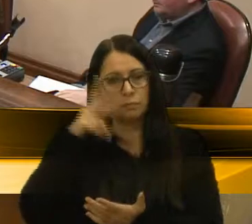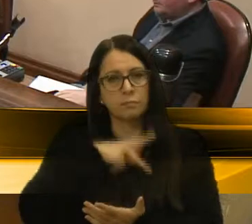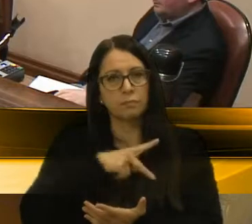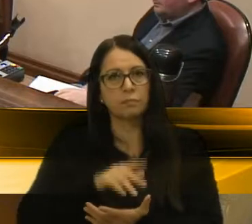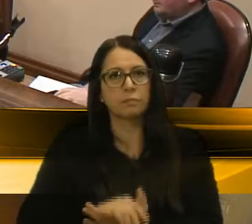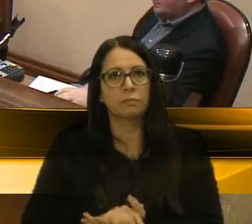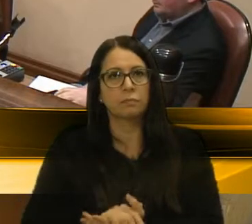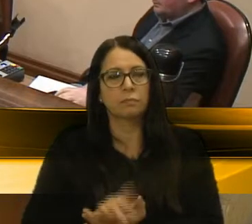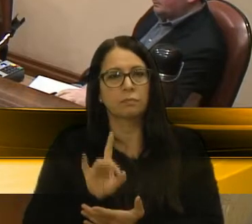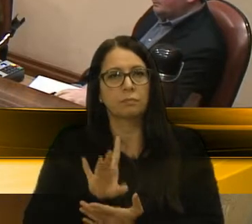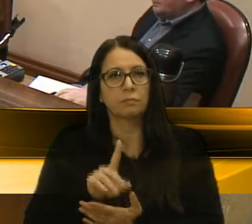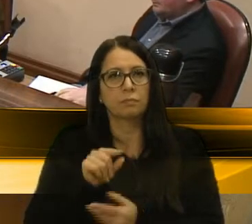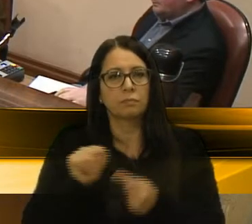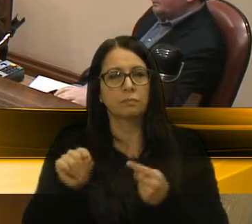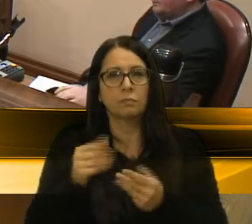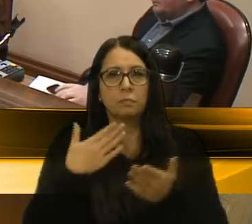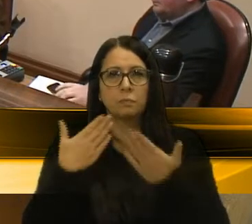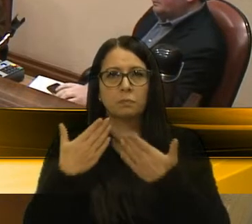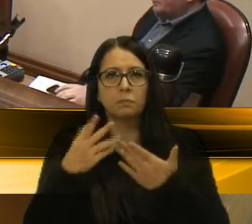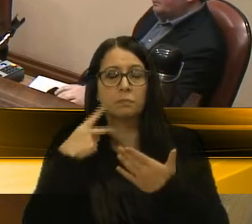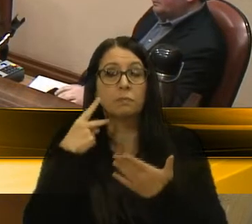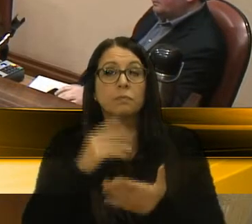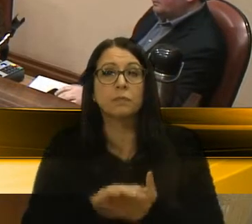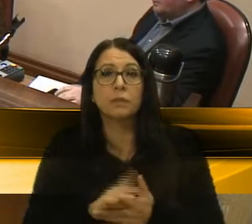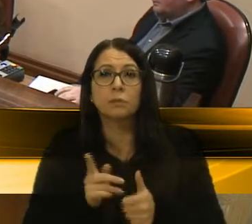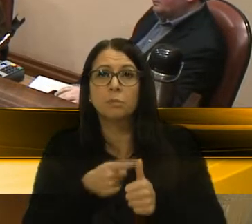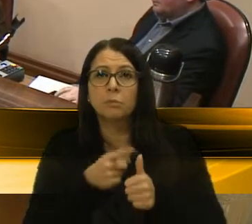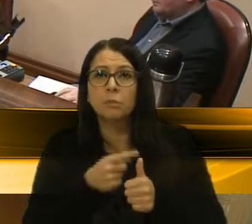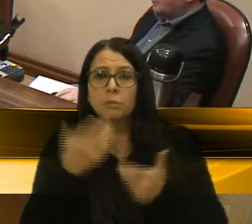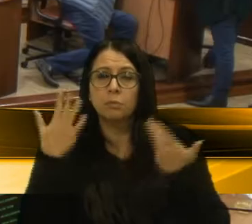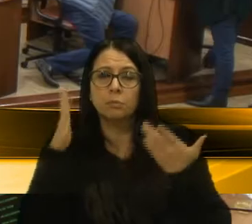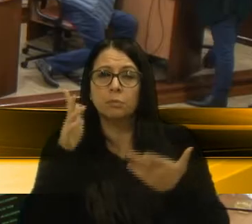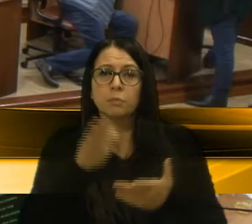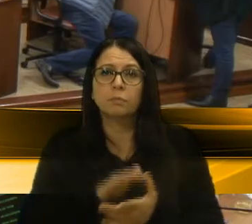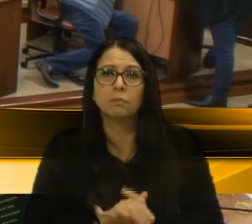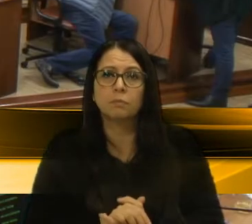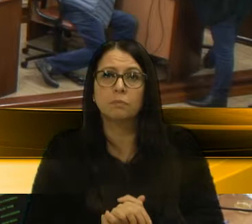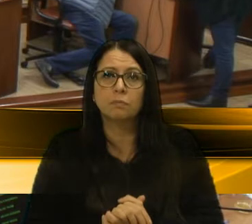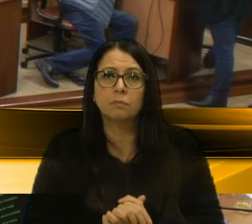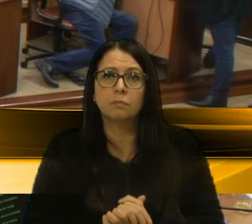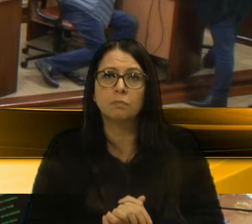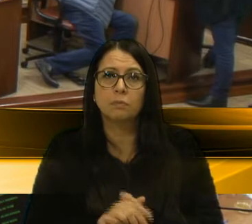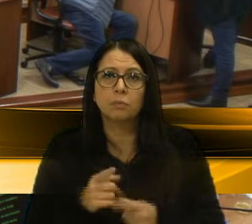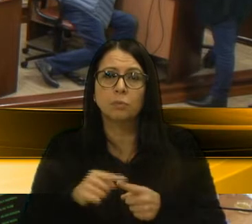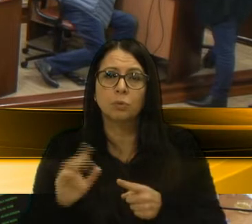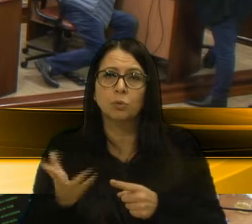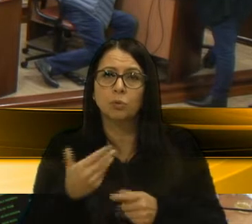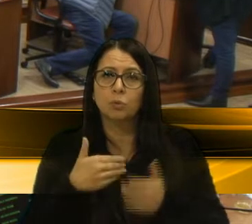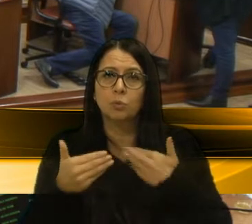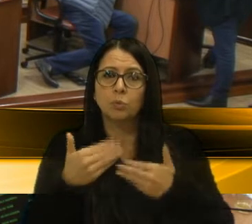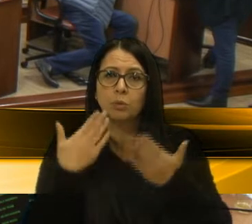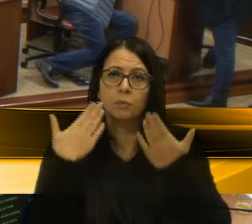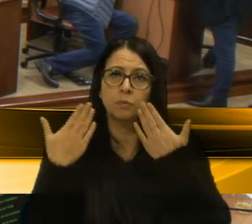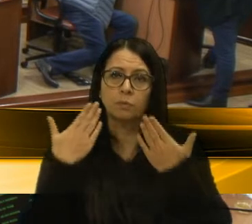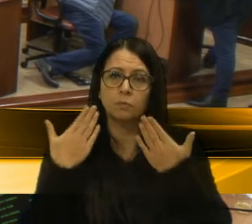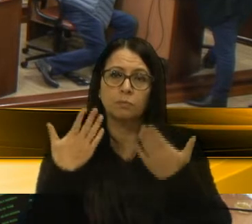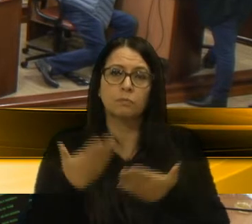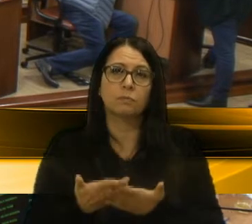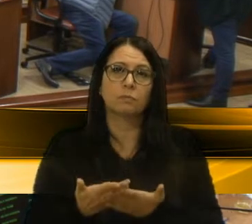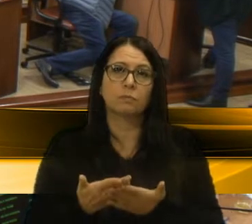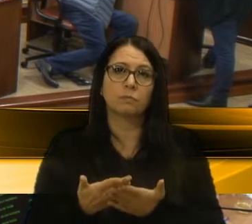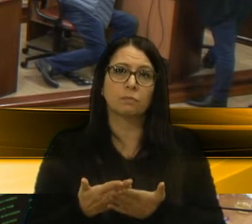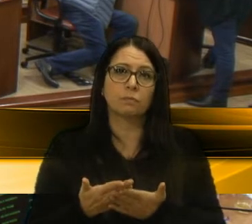Presidente, só uma questão de dúvida, vereadora. Primeiramente, parabenizar, porque toda e qualquer dúvida ou